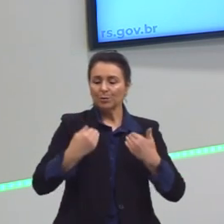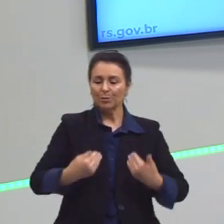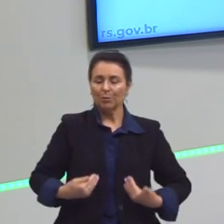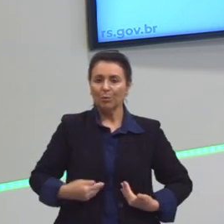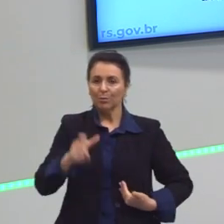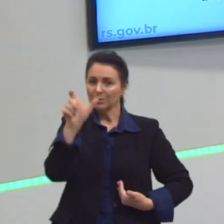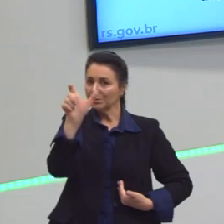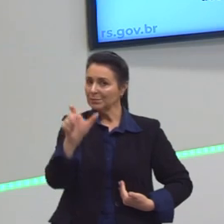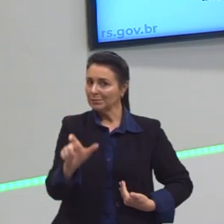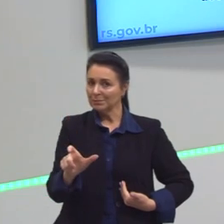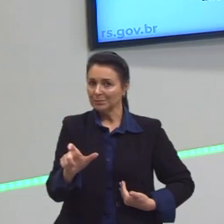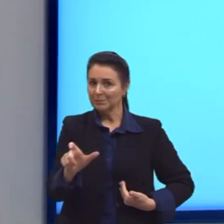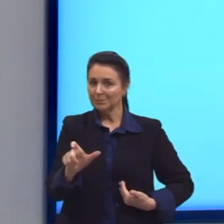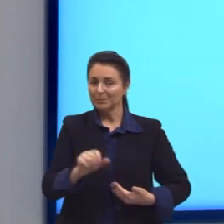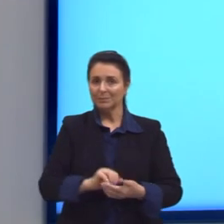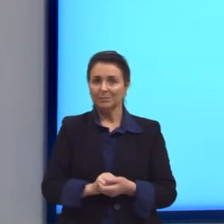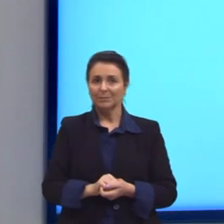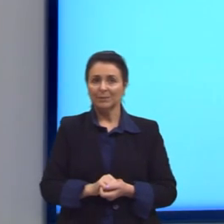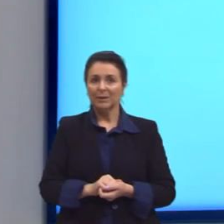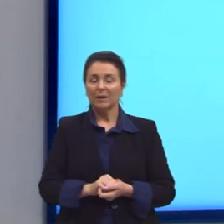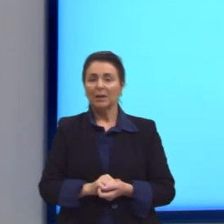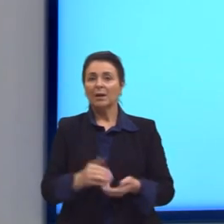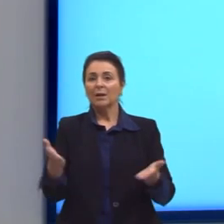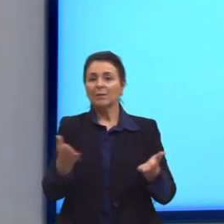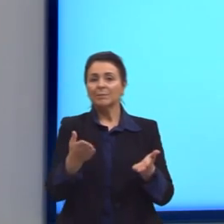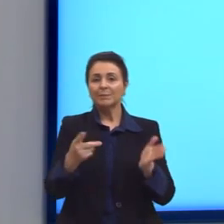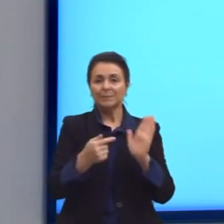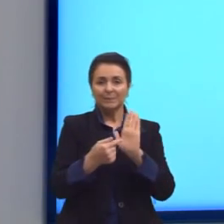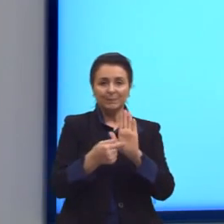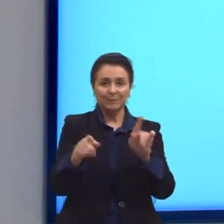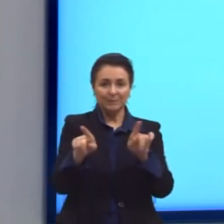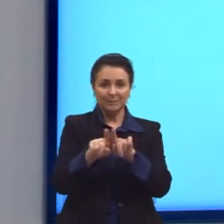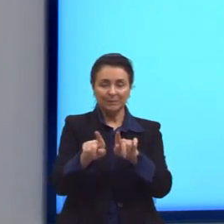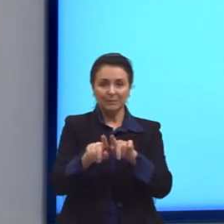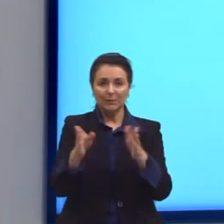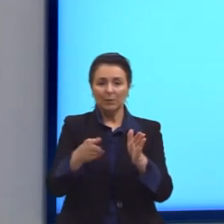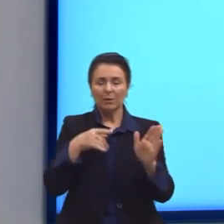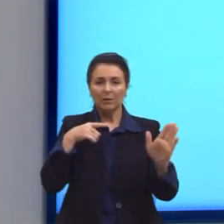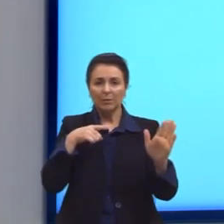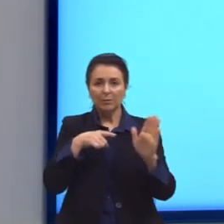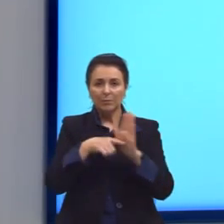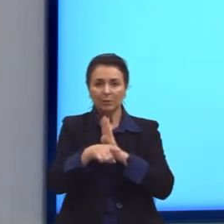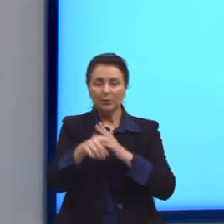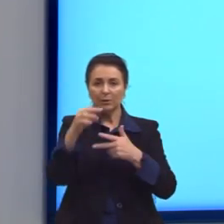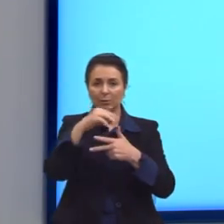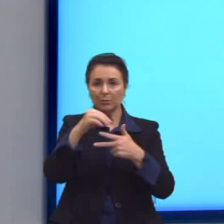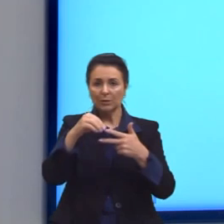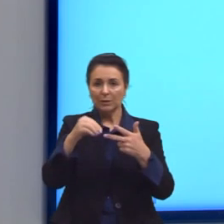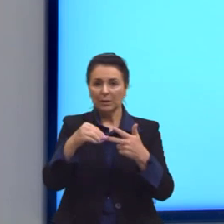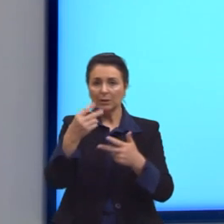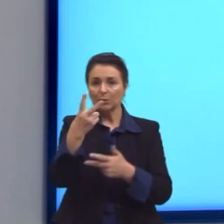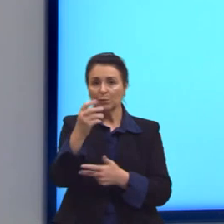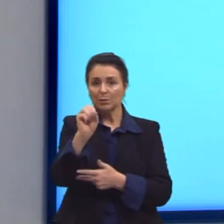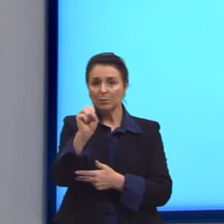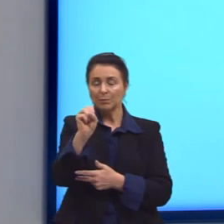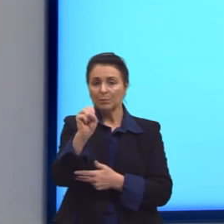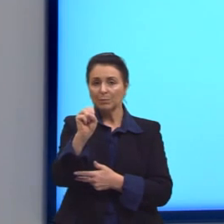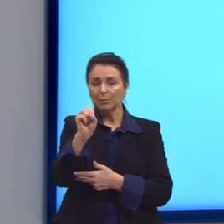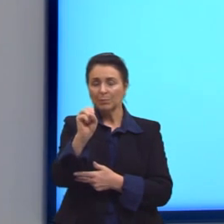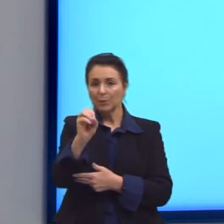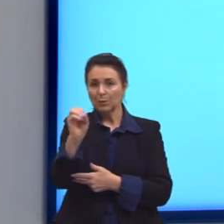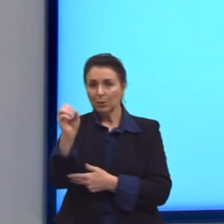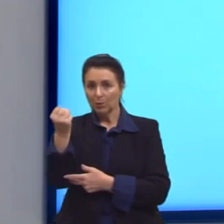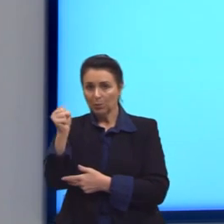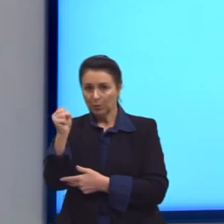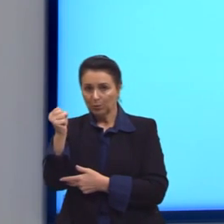também. E eu trouxe para vocês, então, uma questão do Enem de 2008, onde